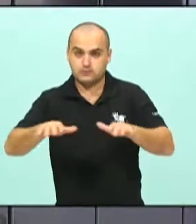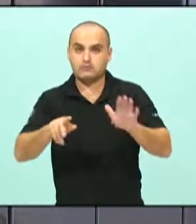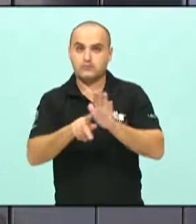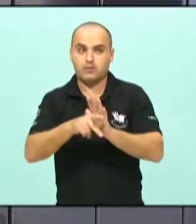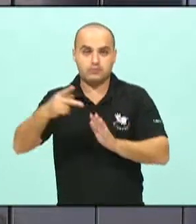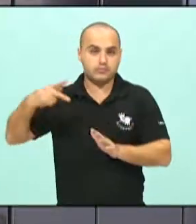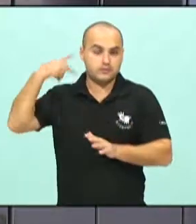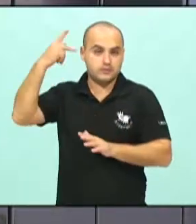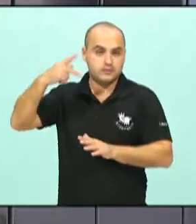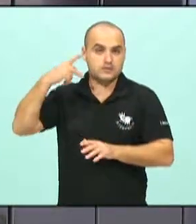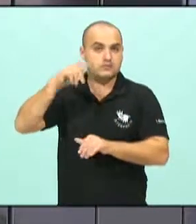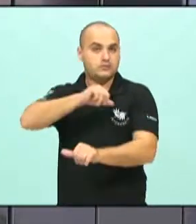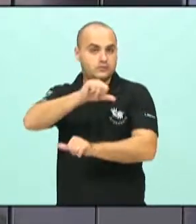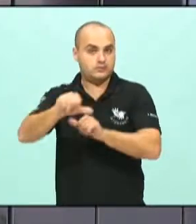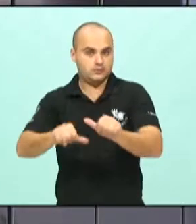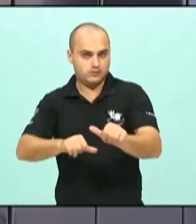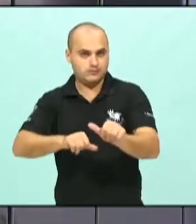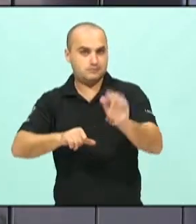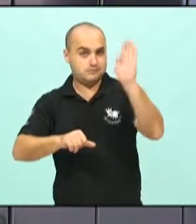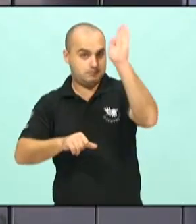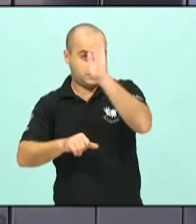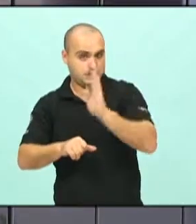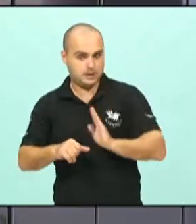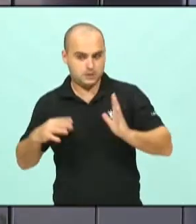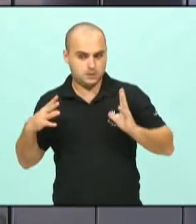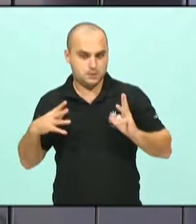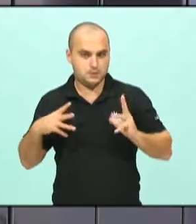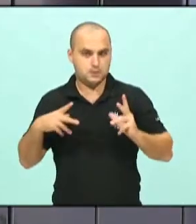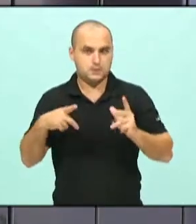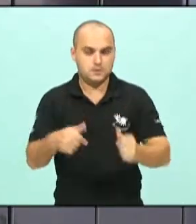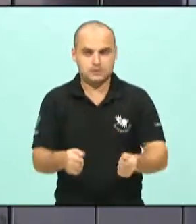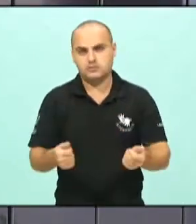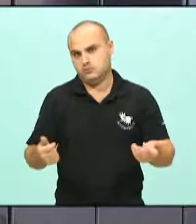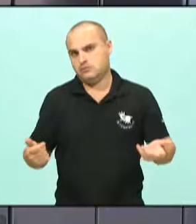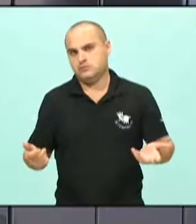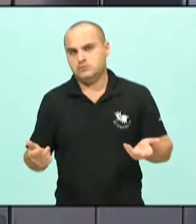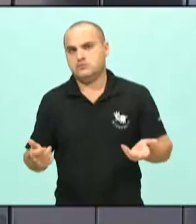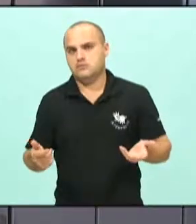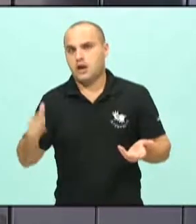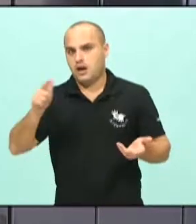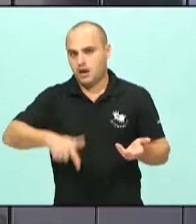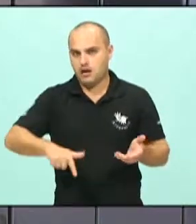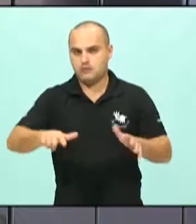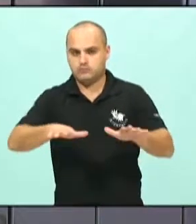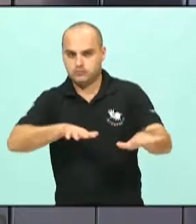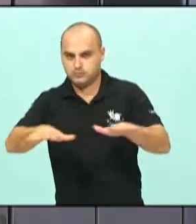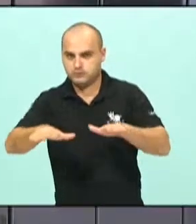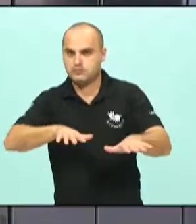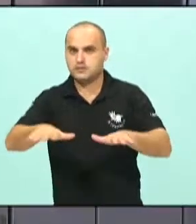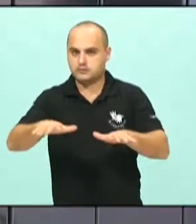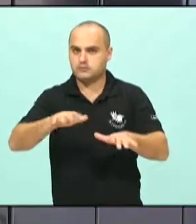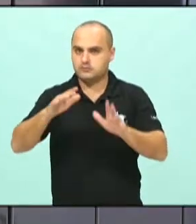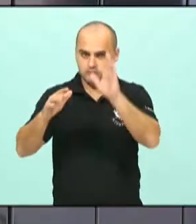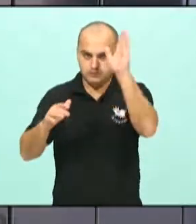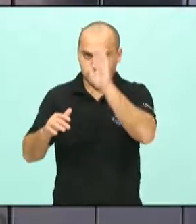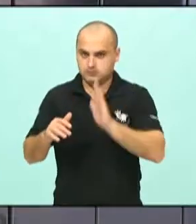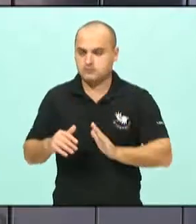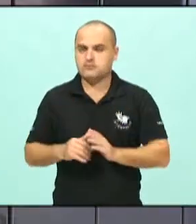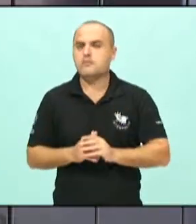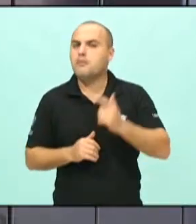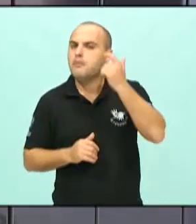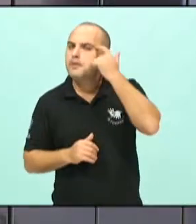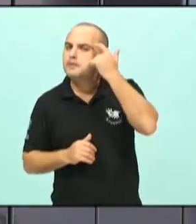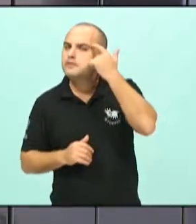da política, especialmente nacional, muito embora seja um movimento internacional, se repensou